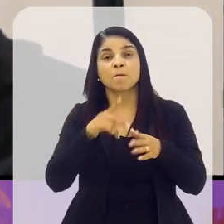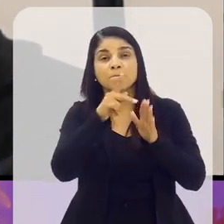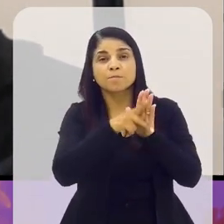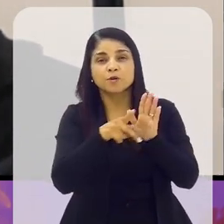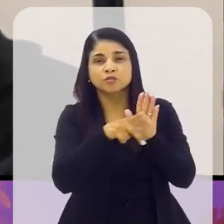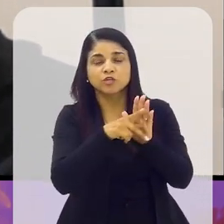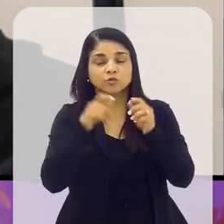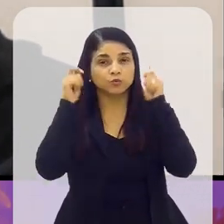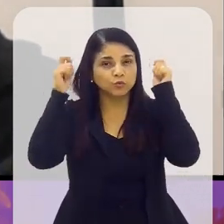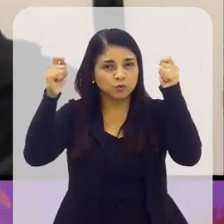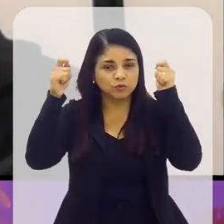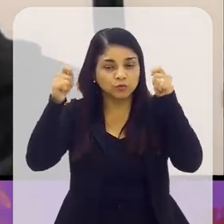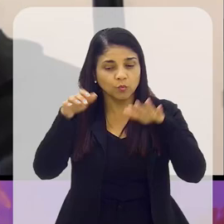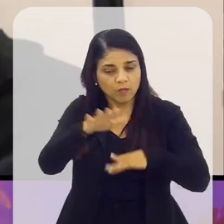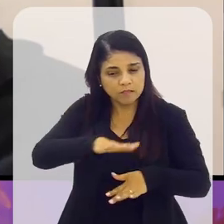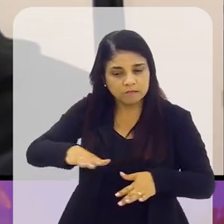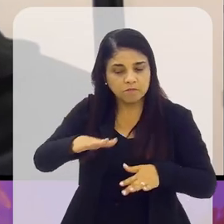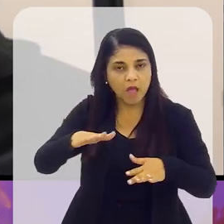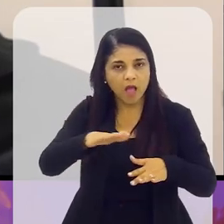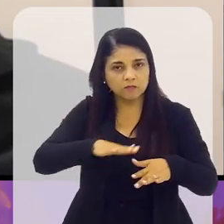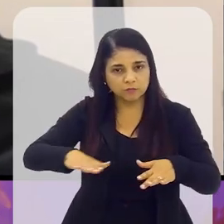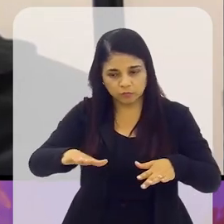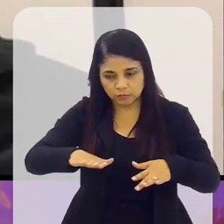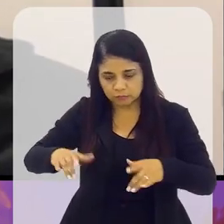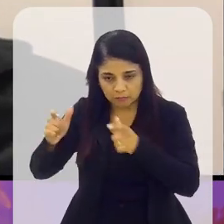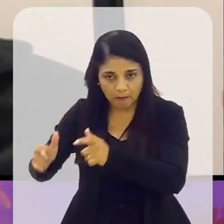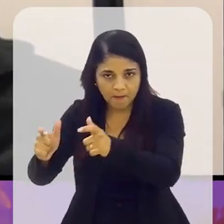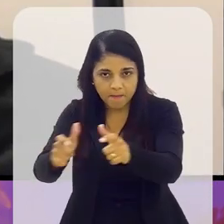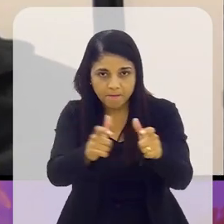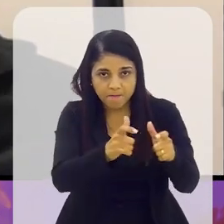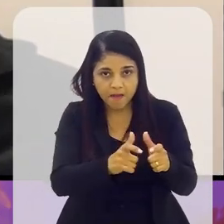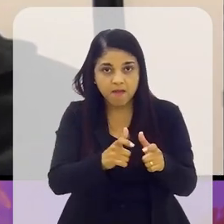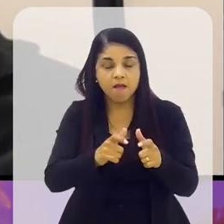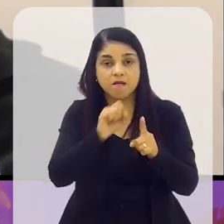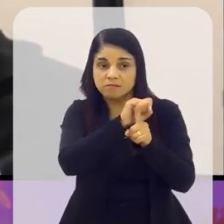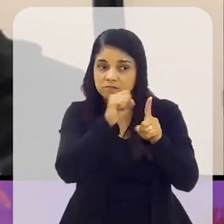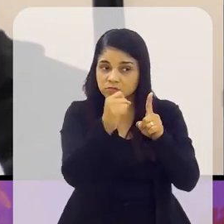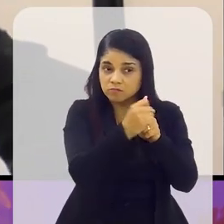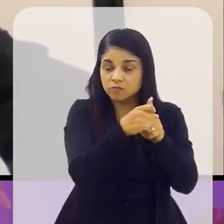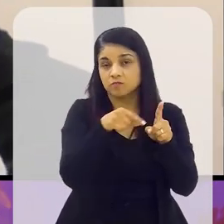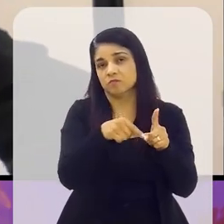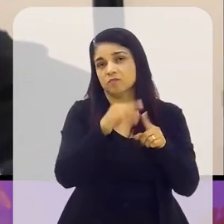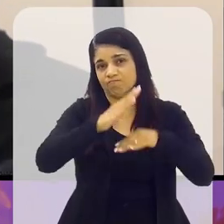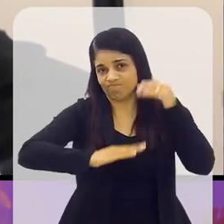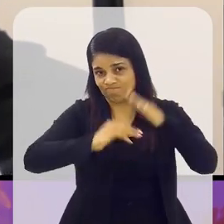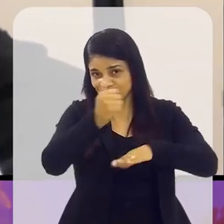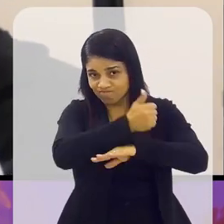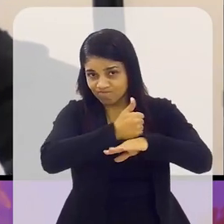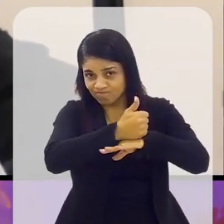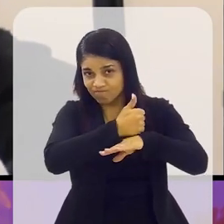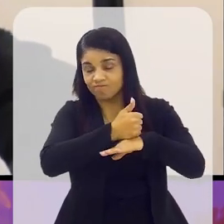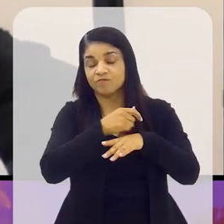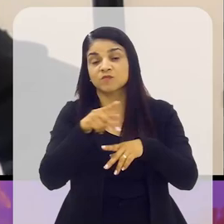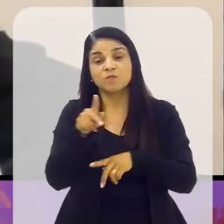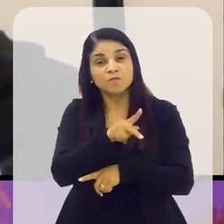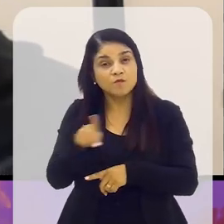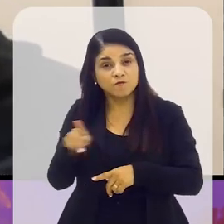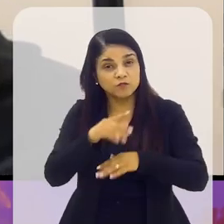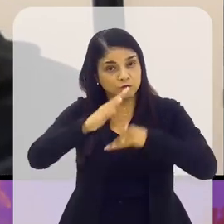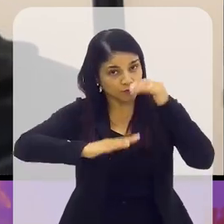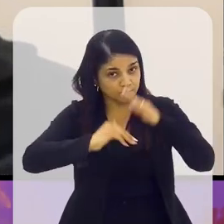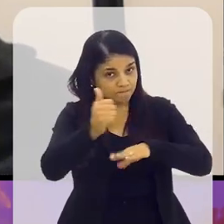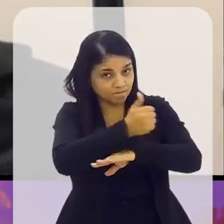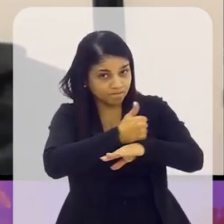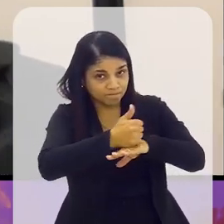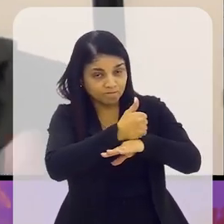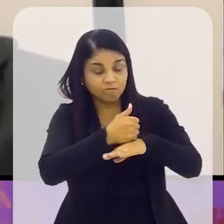são do que espaços físicos, né? Onde há assistentes sociais, há educadores, há educadores, assistentes